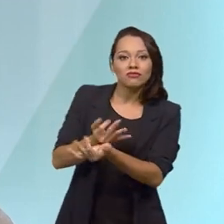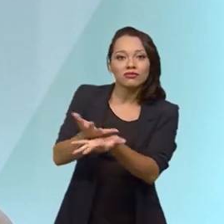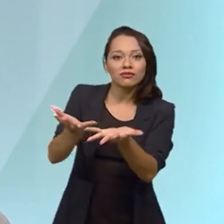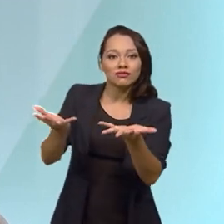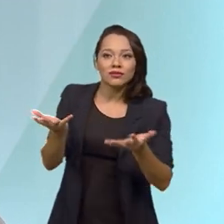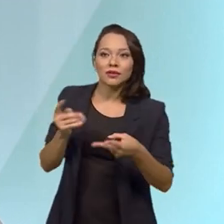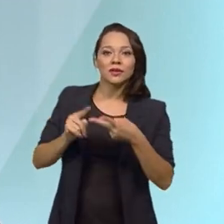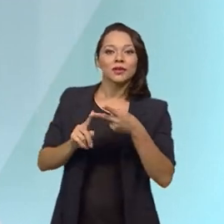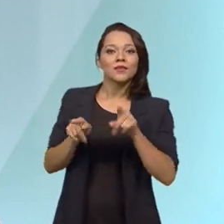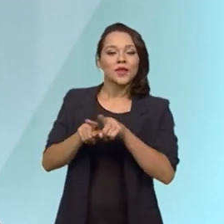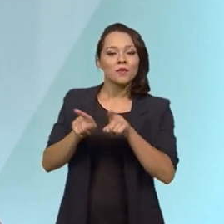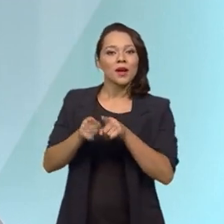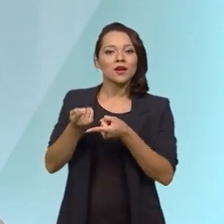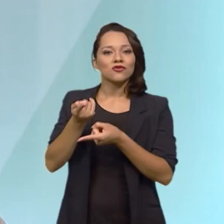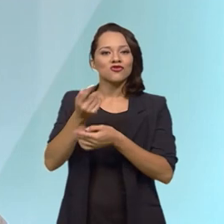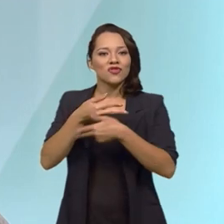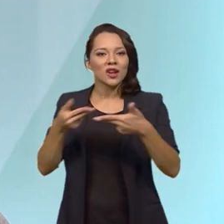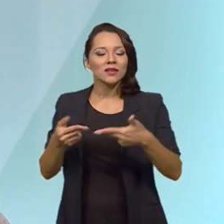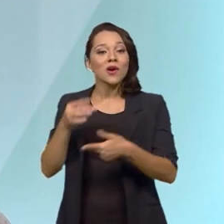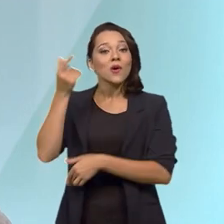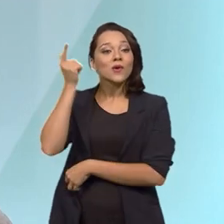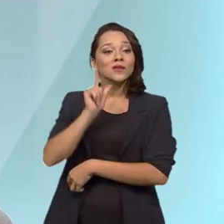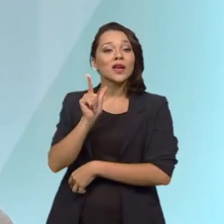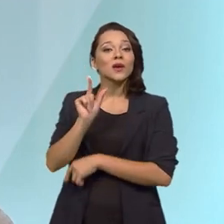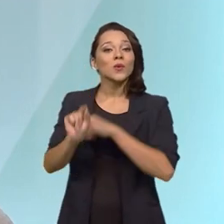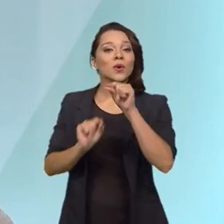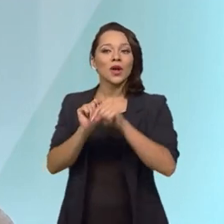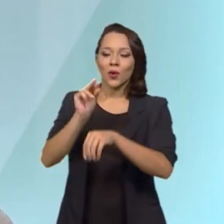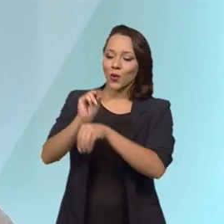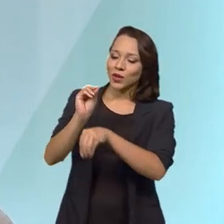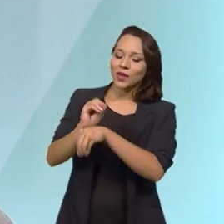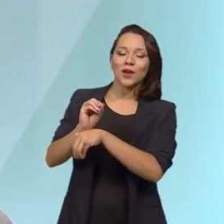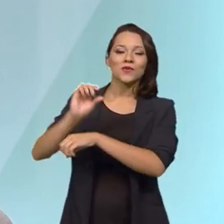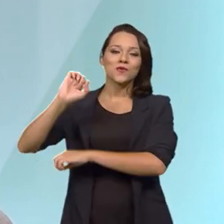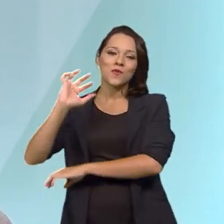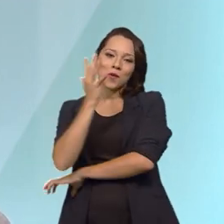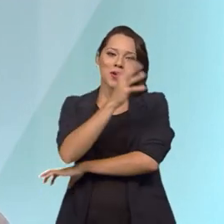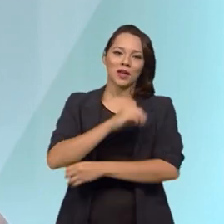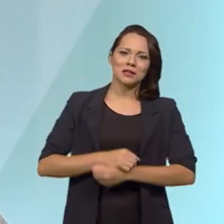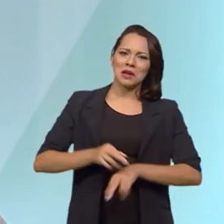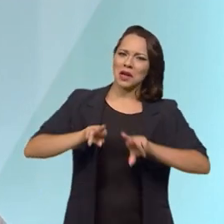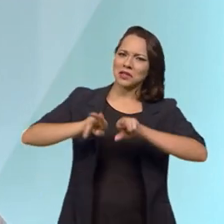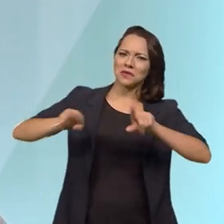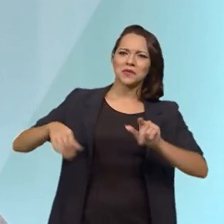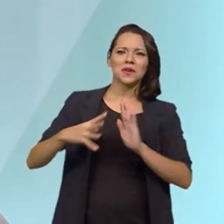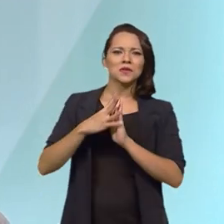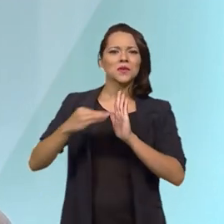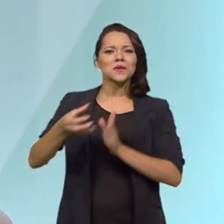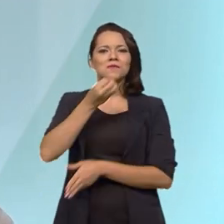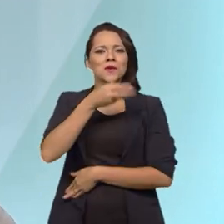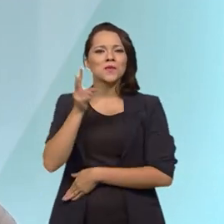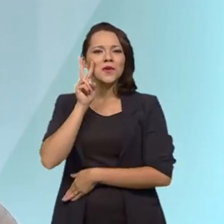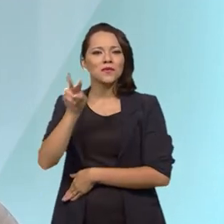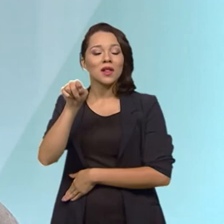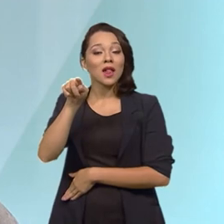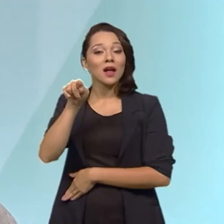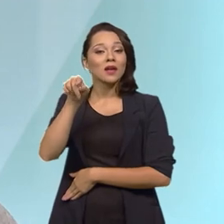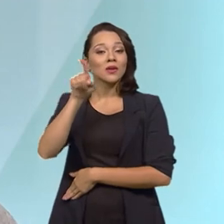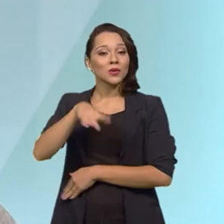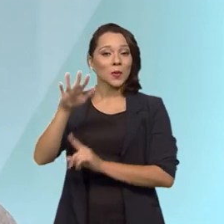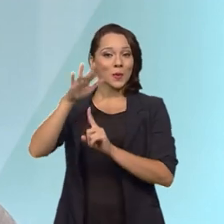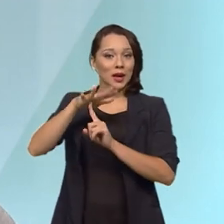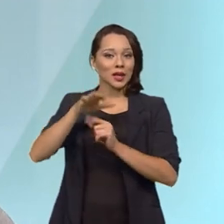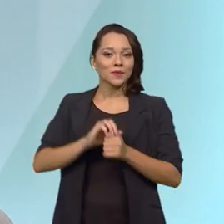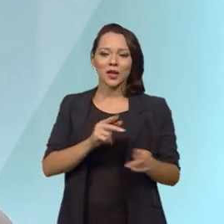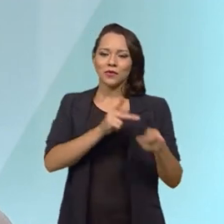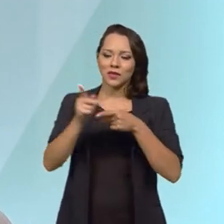a suinocultura, você consegue produzir cuidando do meio ambiente. Ali foram vários exemplos bons que eu vi no oeste do Paraná. Eu